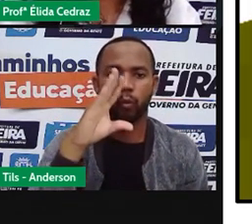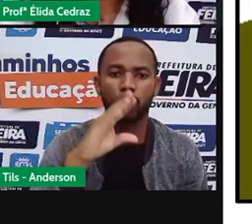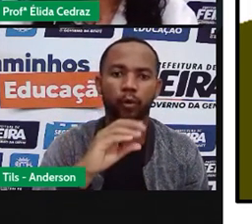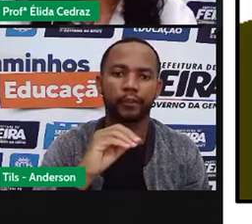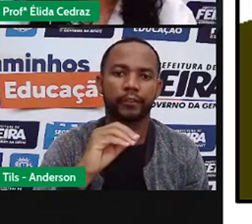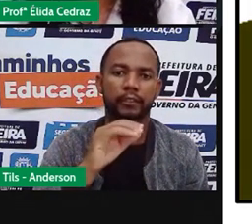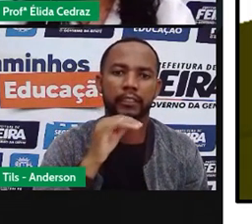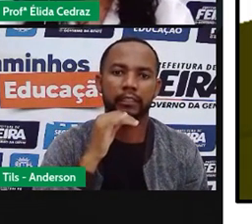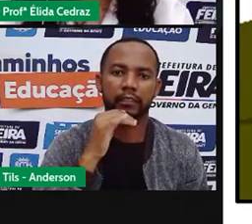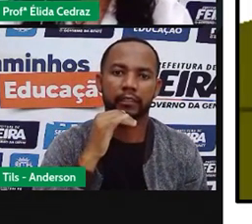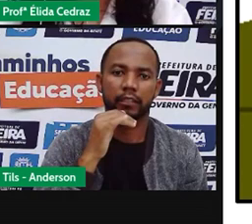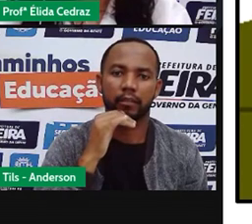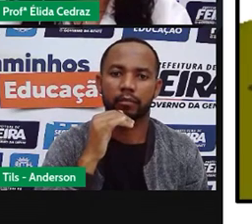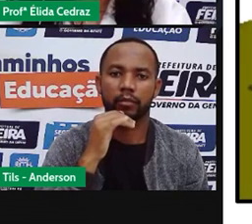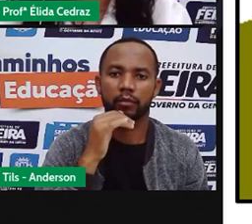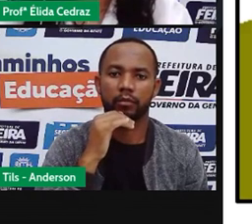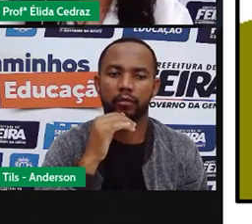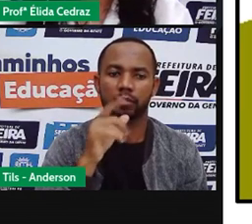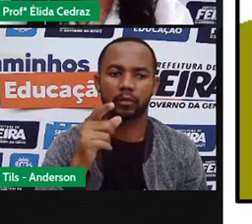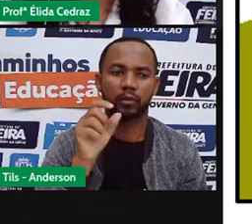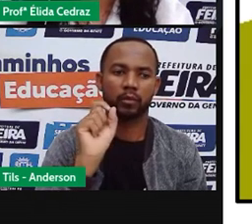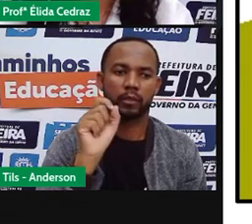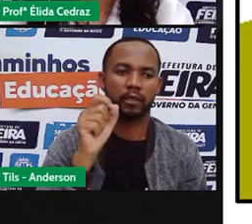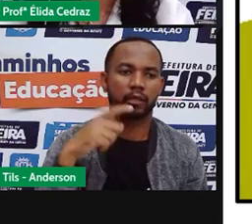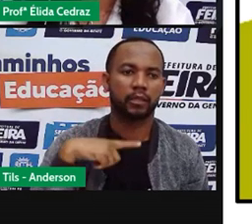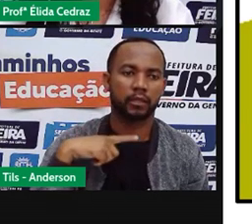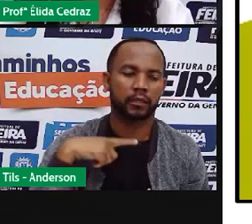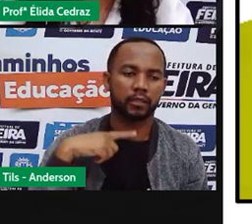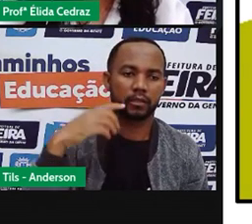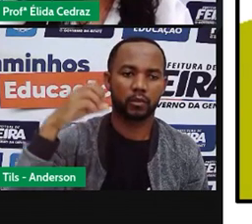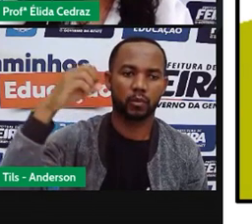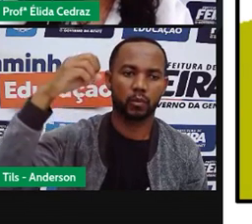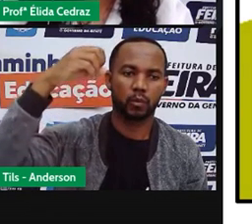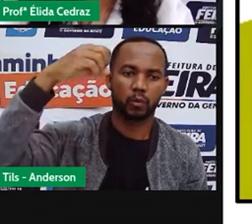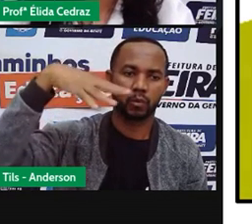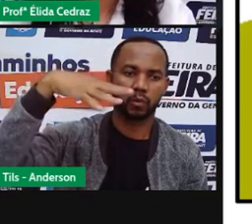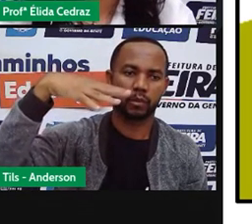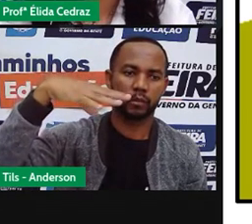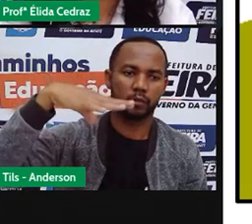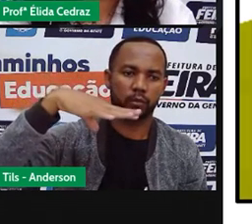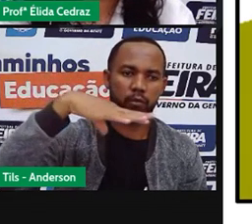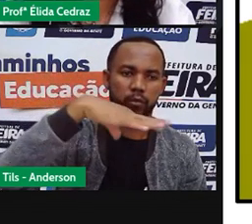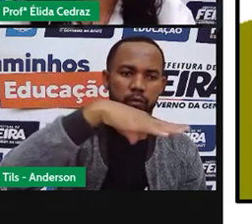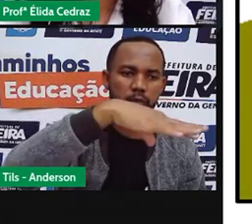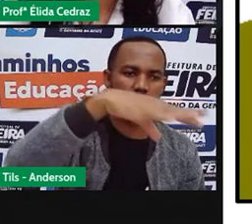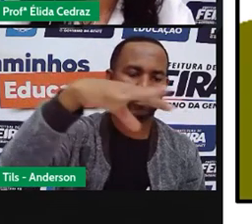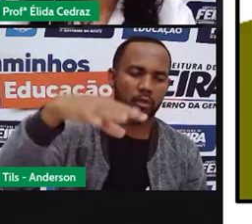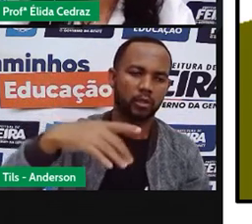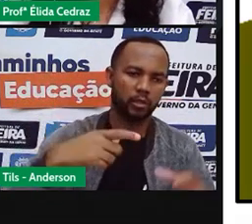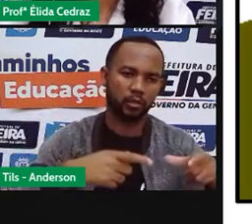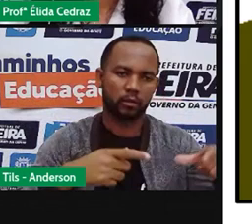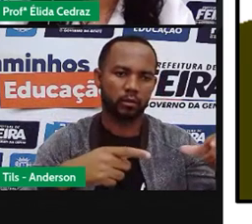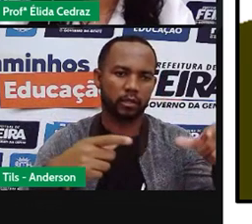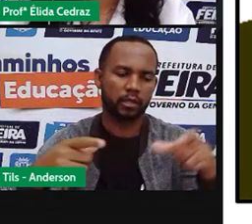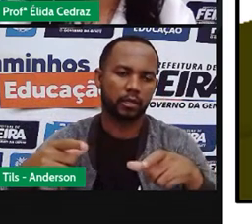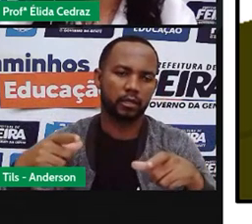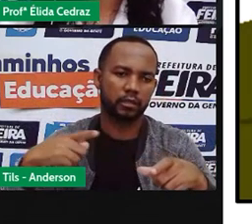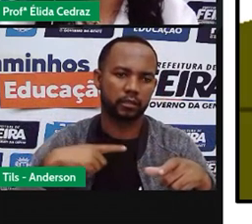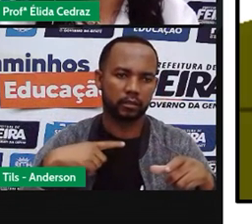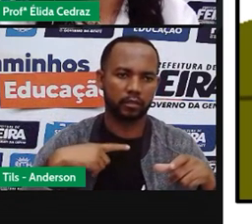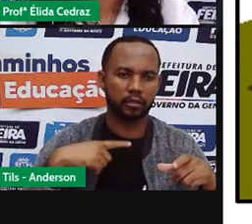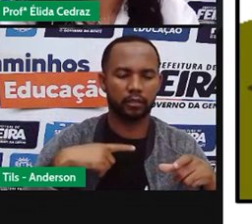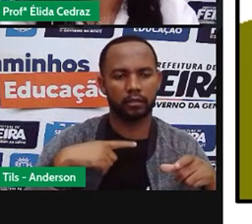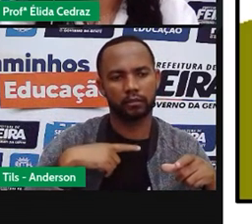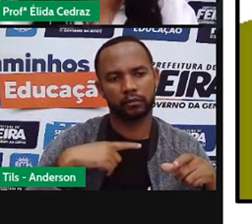Ambos estão sendo iluminados por uma fonte de luz e em ambas as suas vidas,